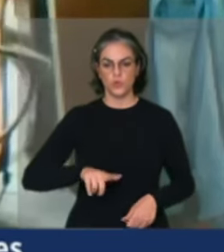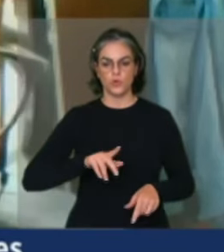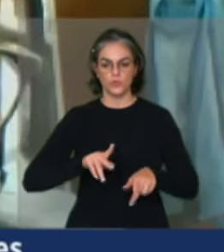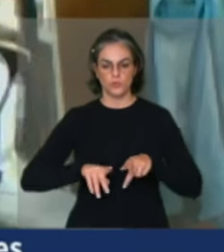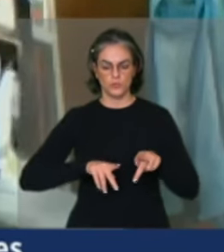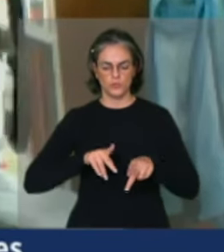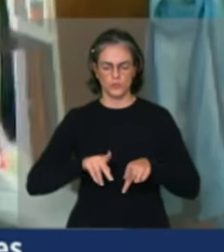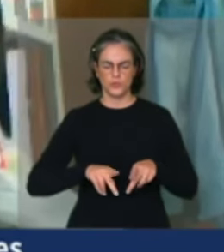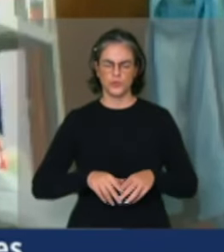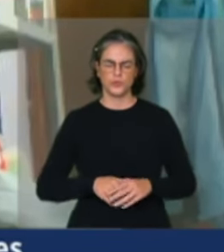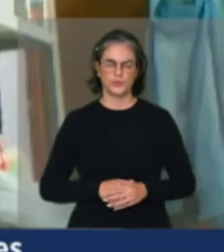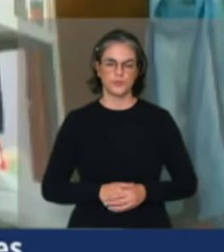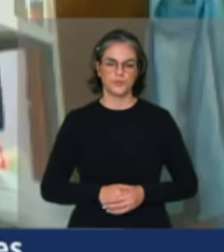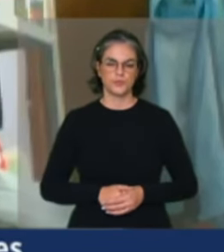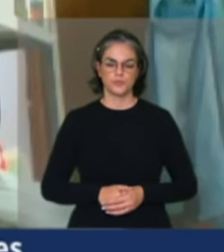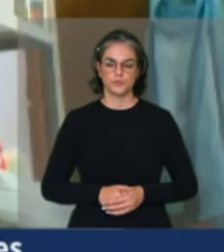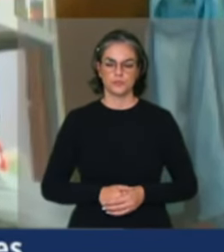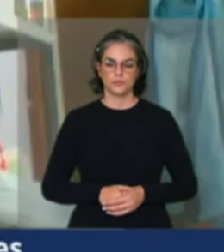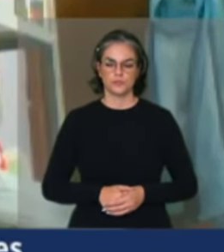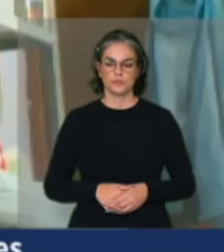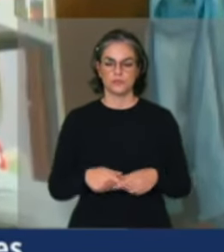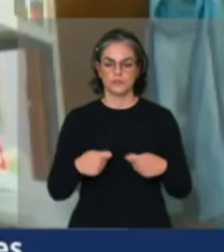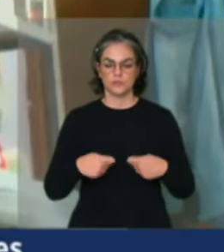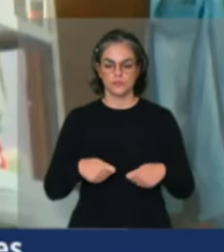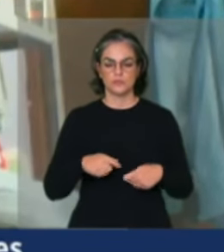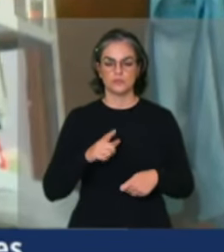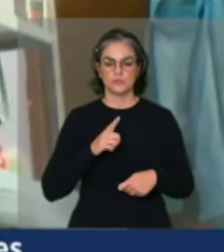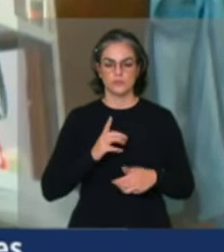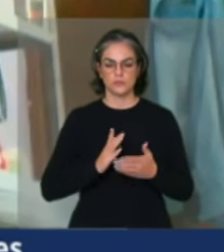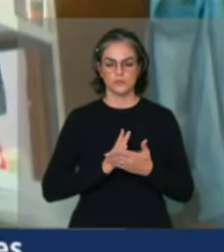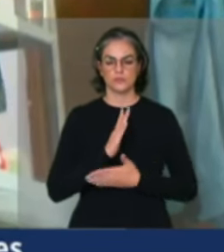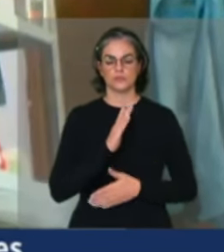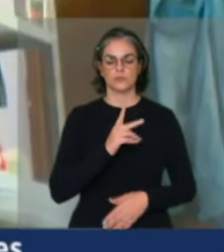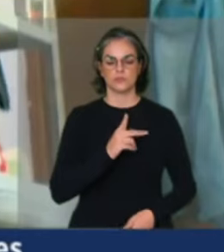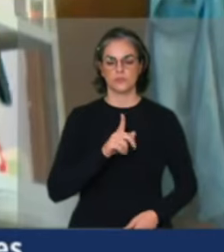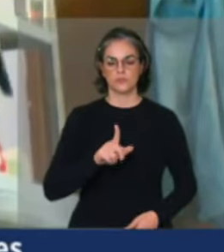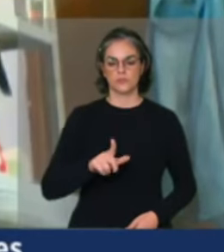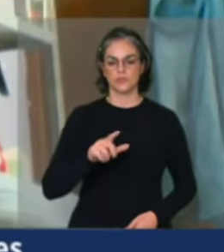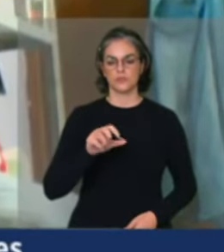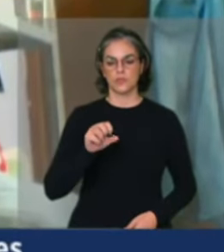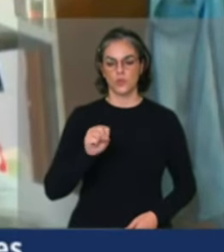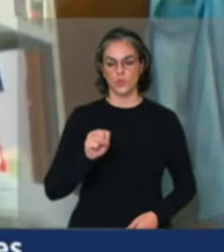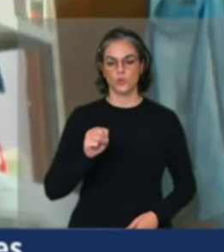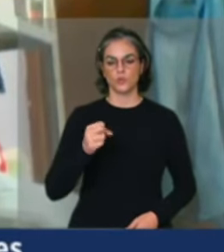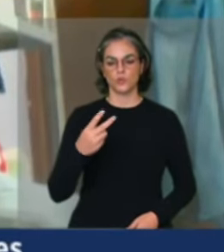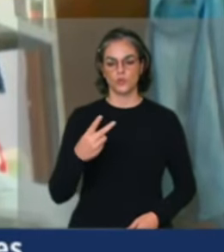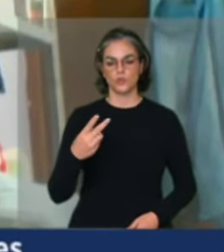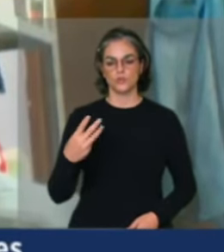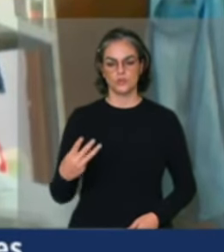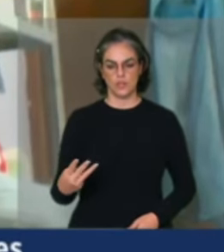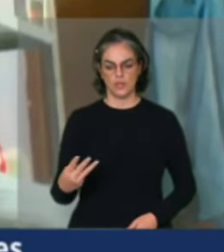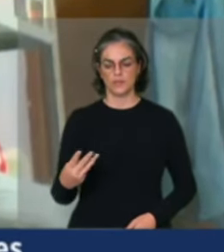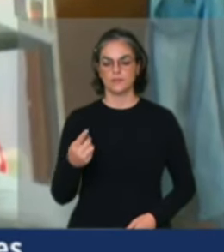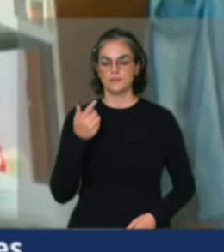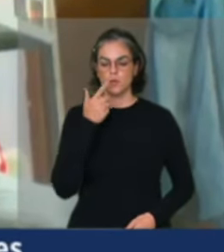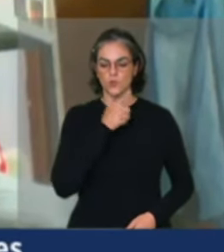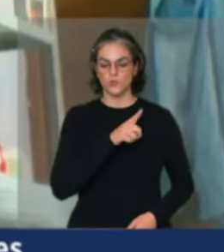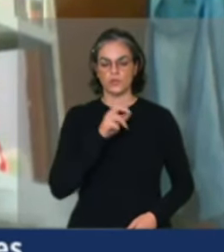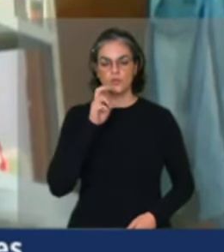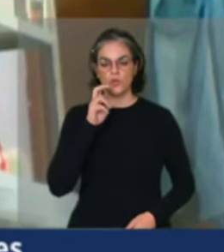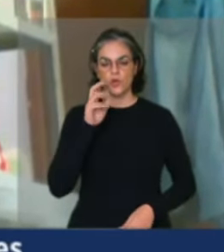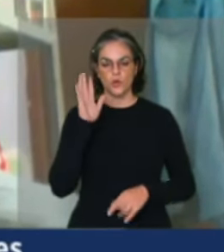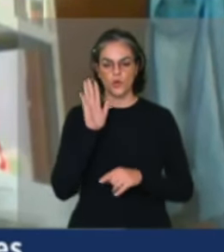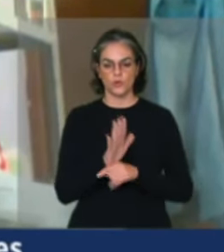brasileiro. Precisamos garantir a aprovação do PL 823 para poder socorrer a agricultura